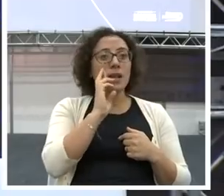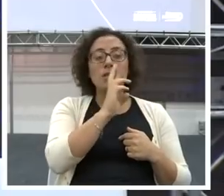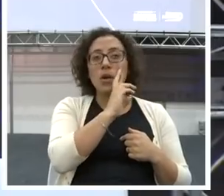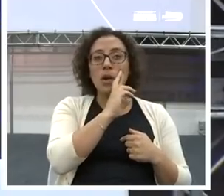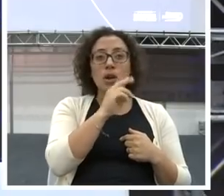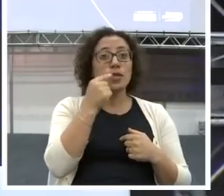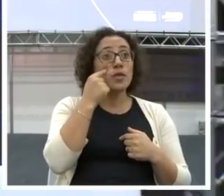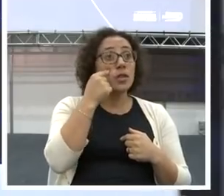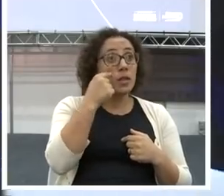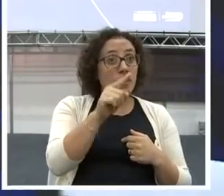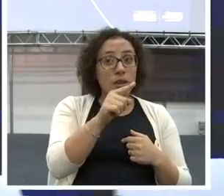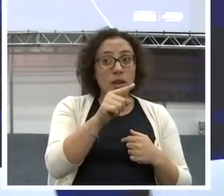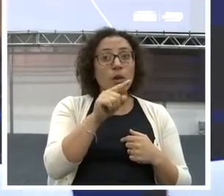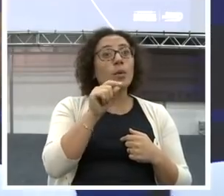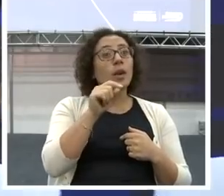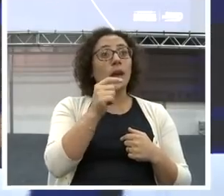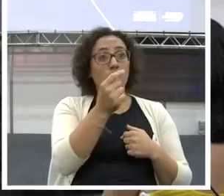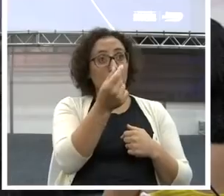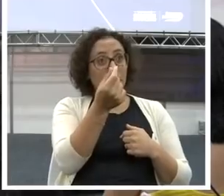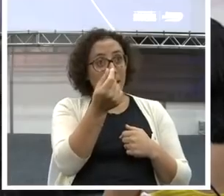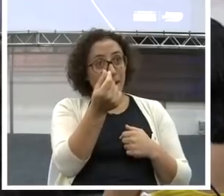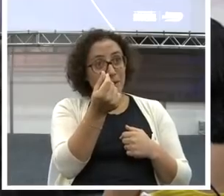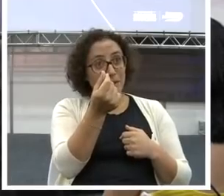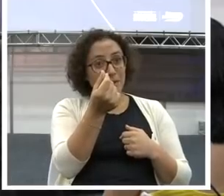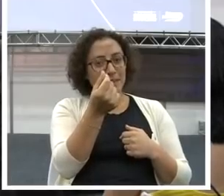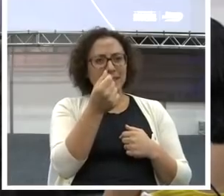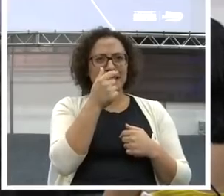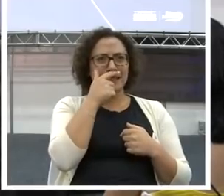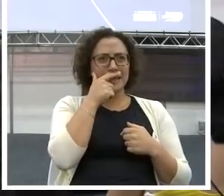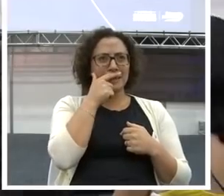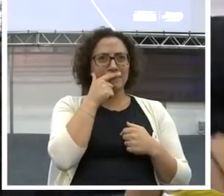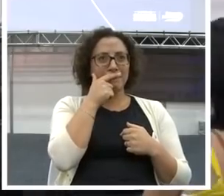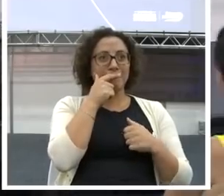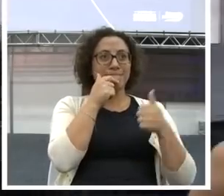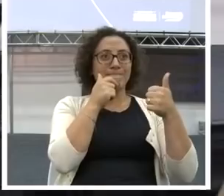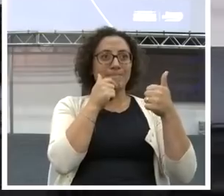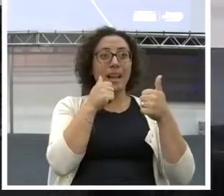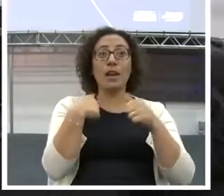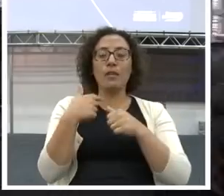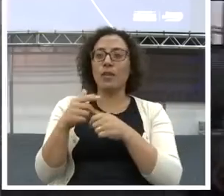olha? E se está feio, você já fala, Habibis.